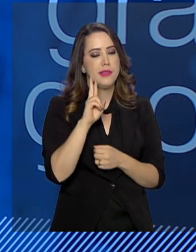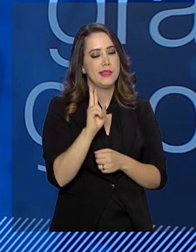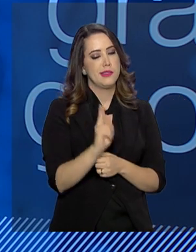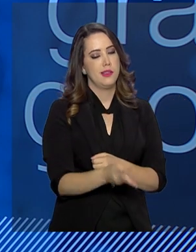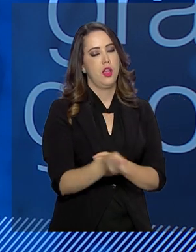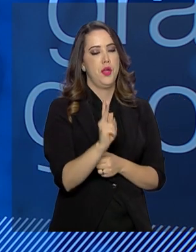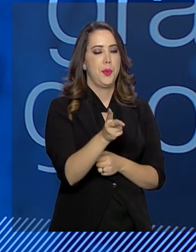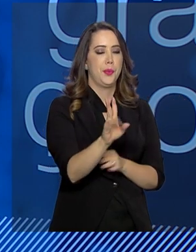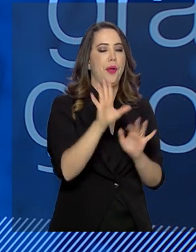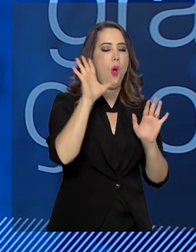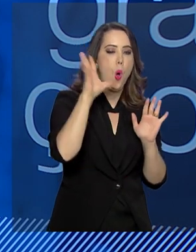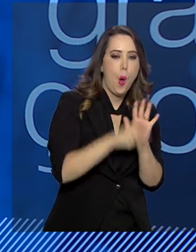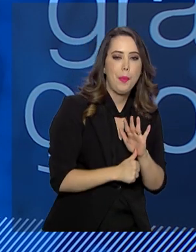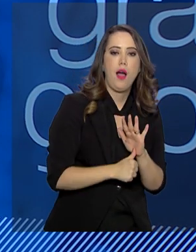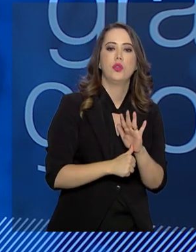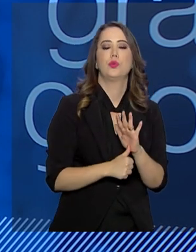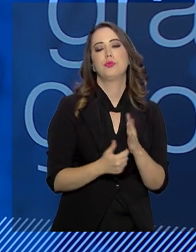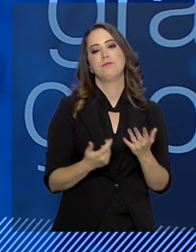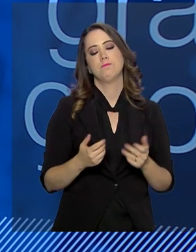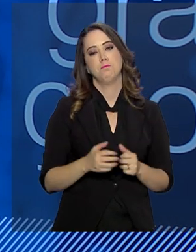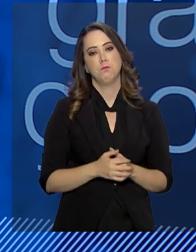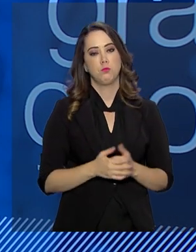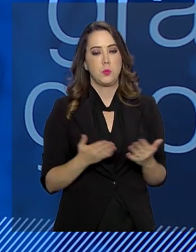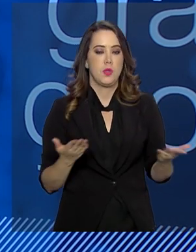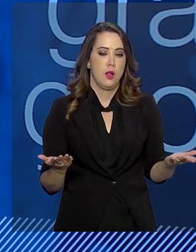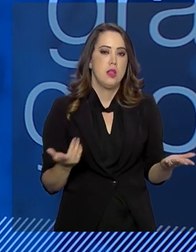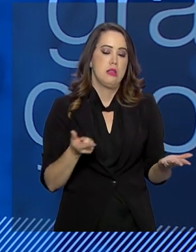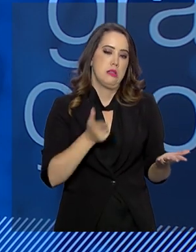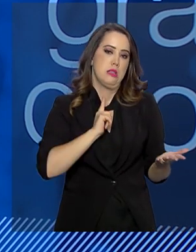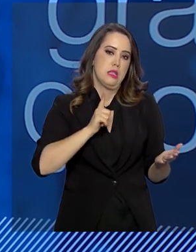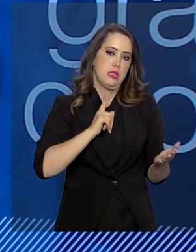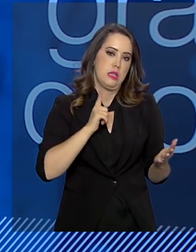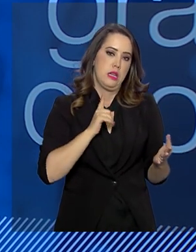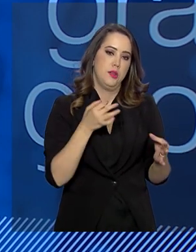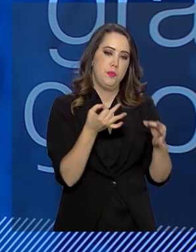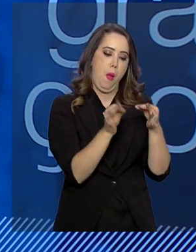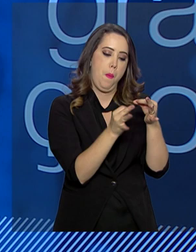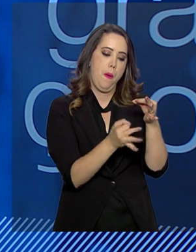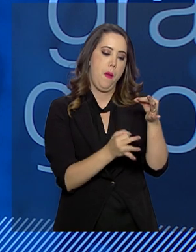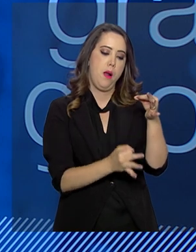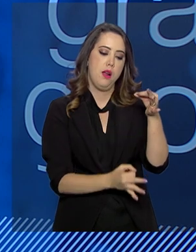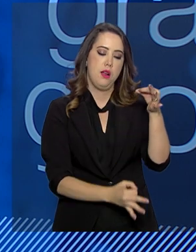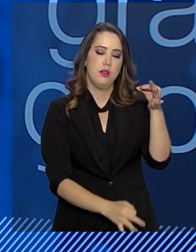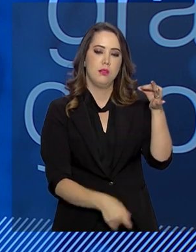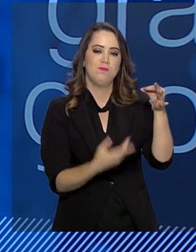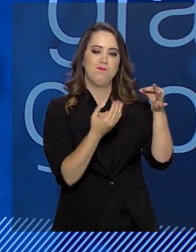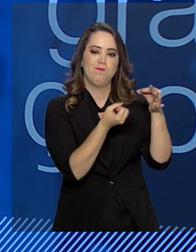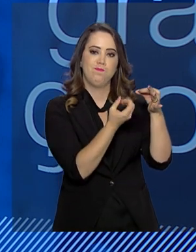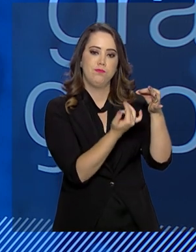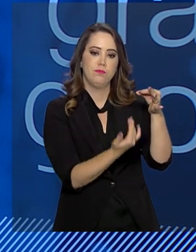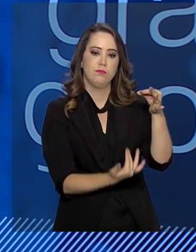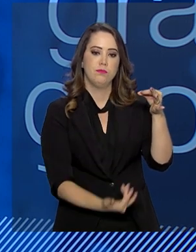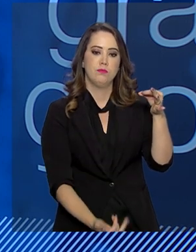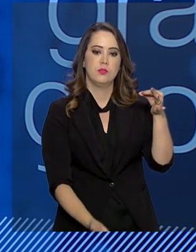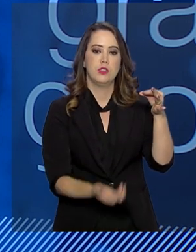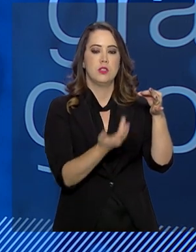regra, roubados e furtados. Existe uma cadeia que é